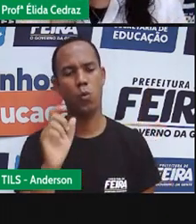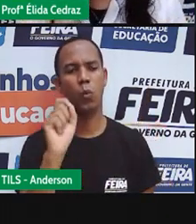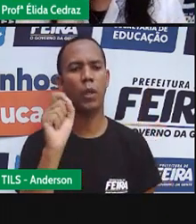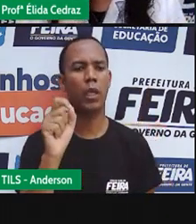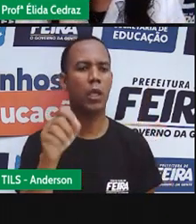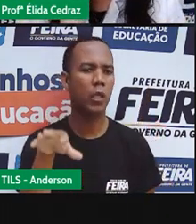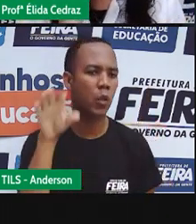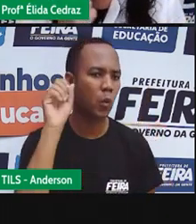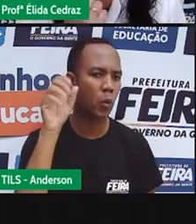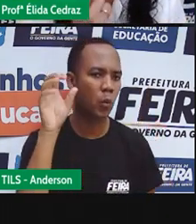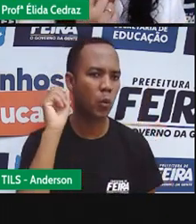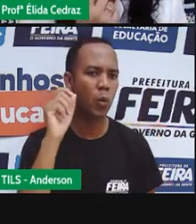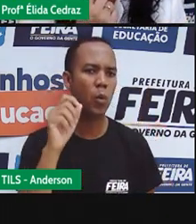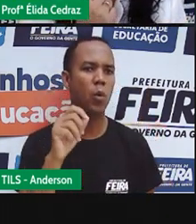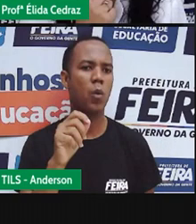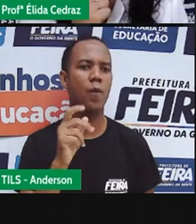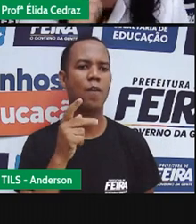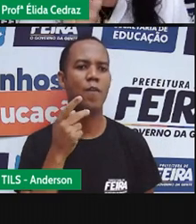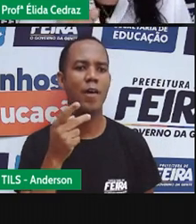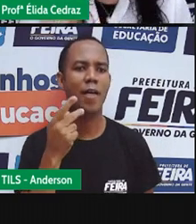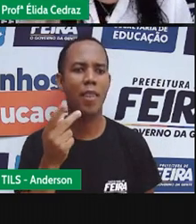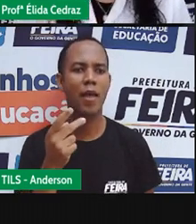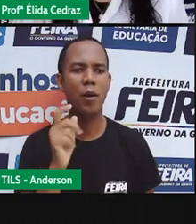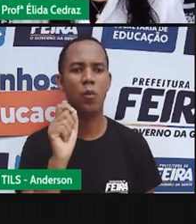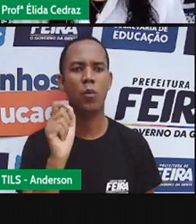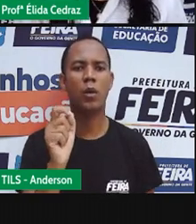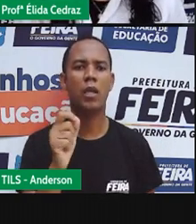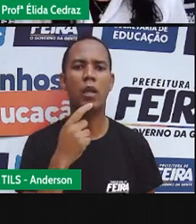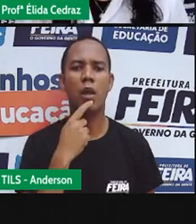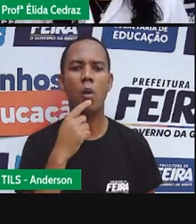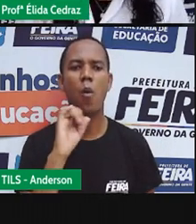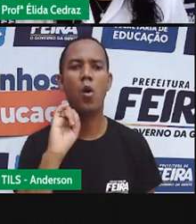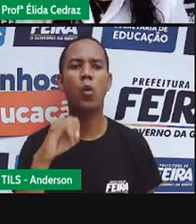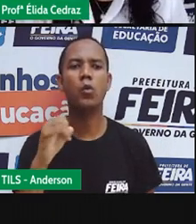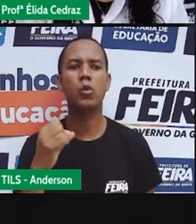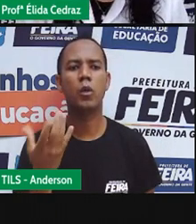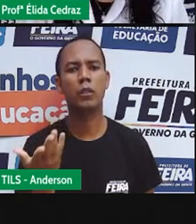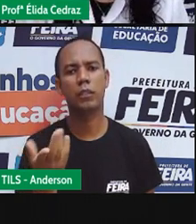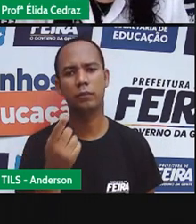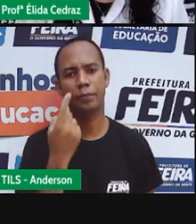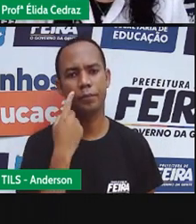o som e a pronúncia será da letra J.